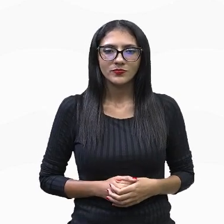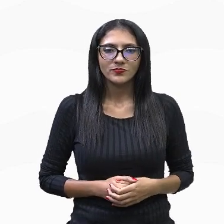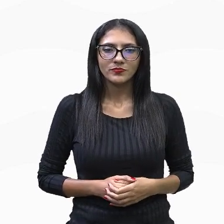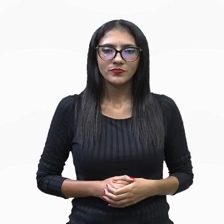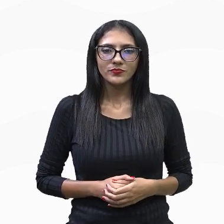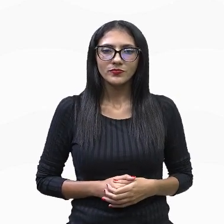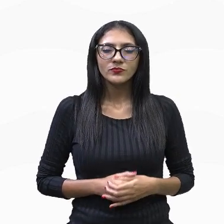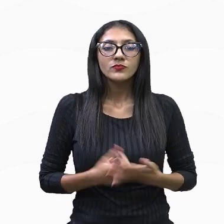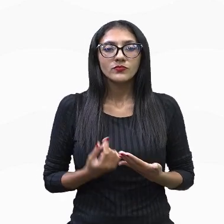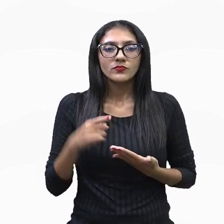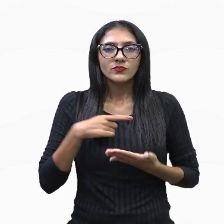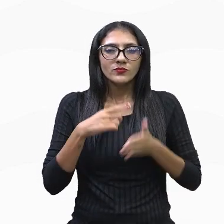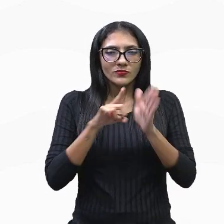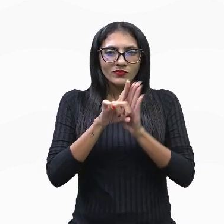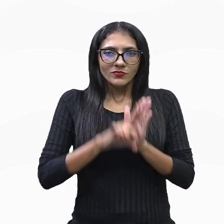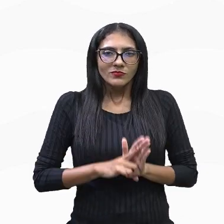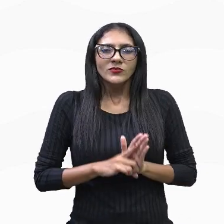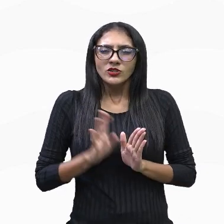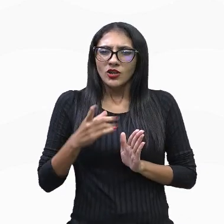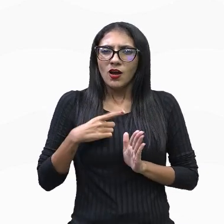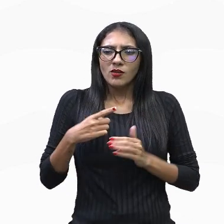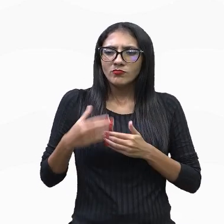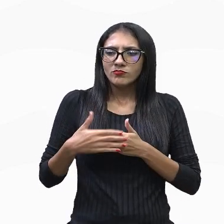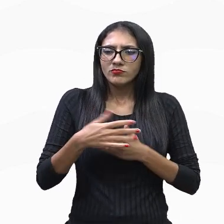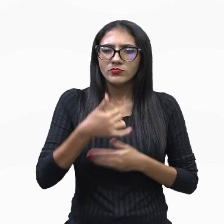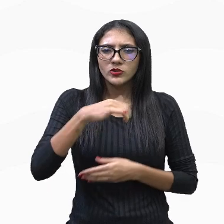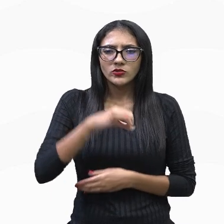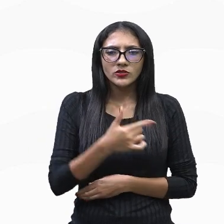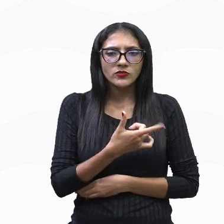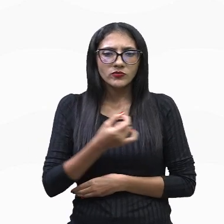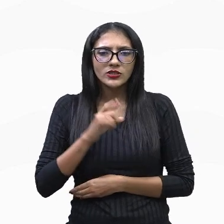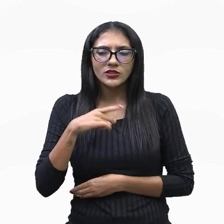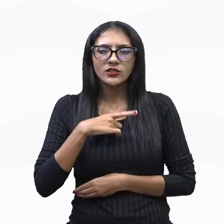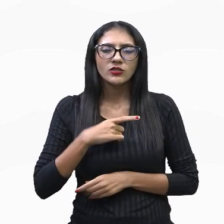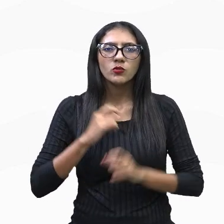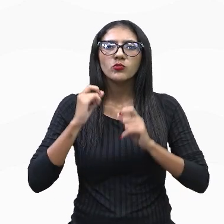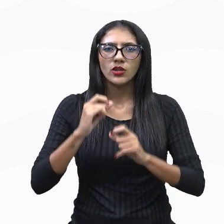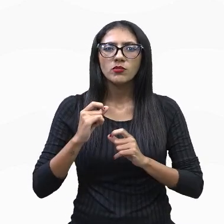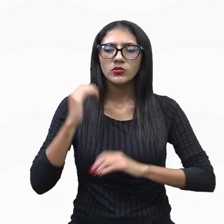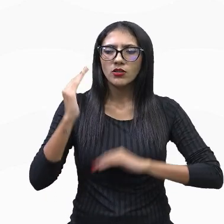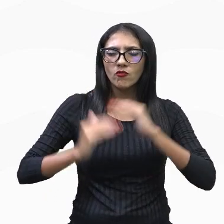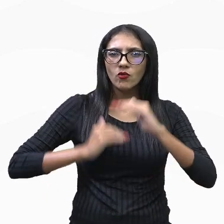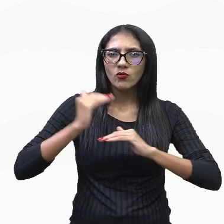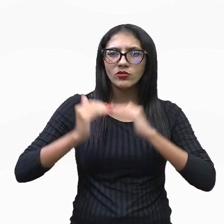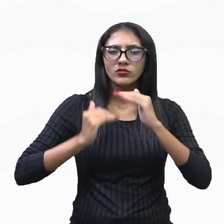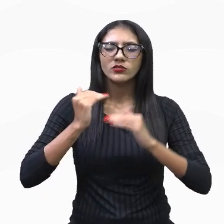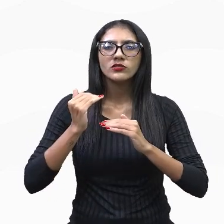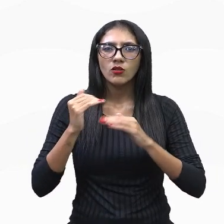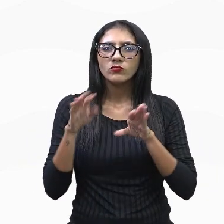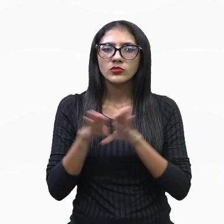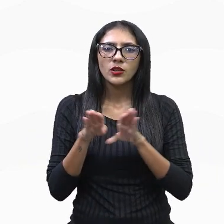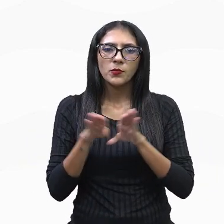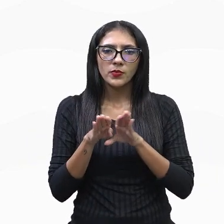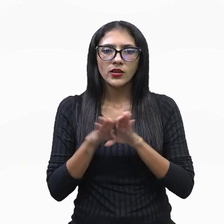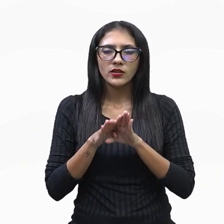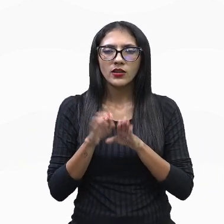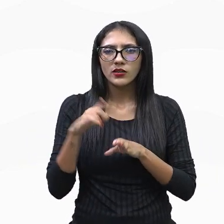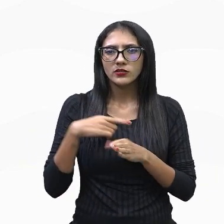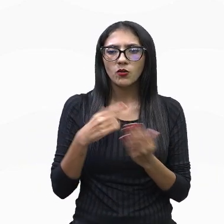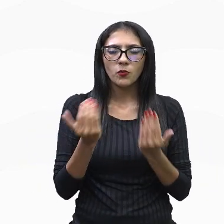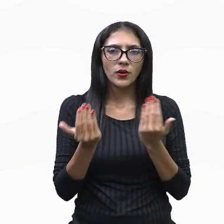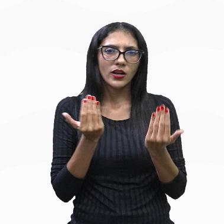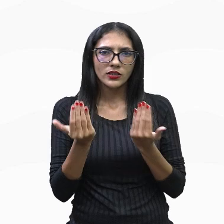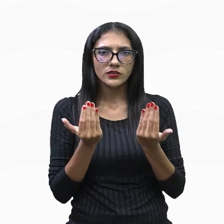a partir de 1920, por exemplo, eles rompem com a noção dessa evolução, dessa hierarquização das culturas.